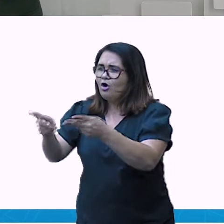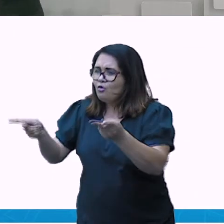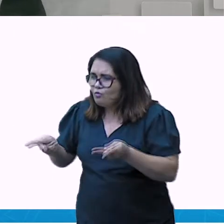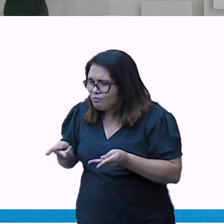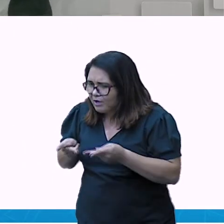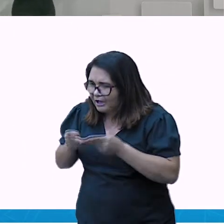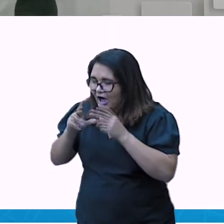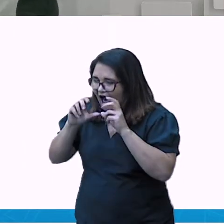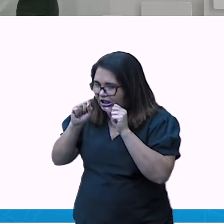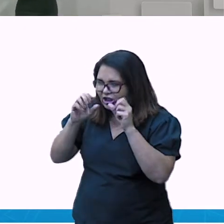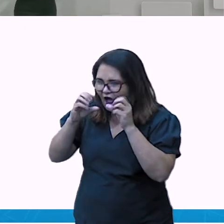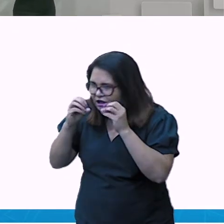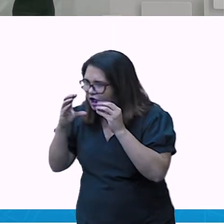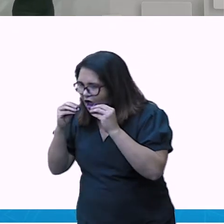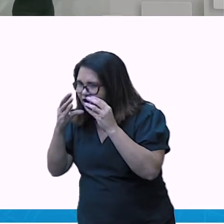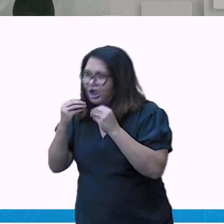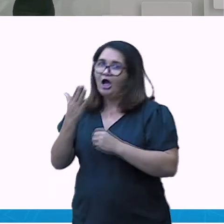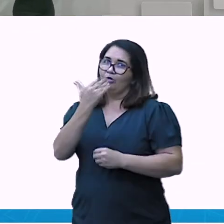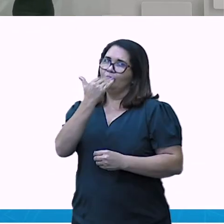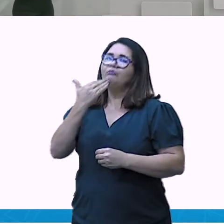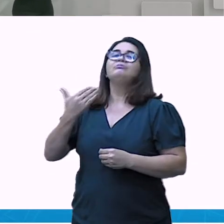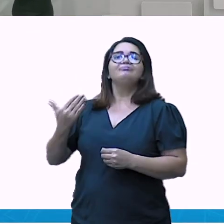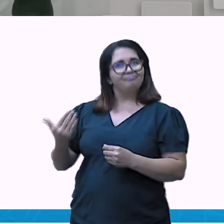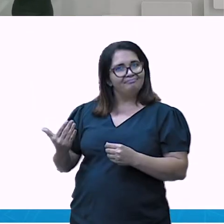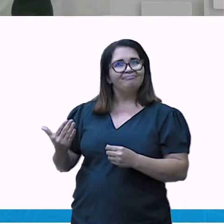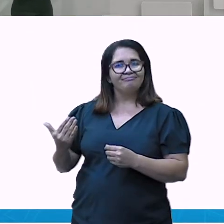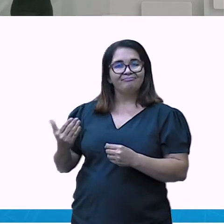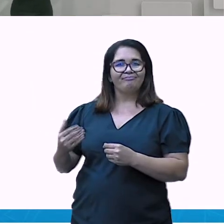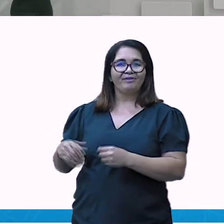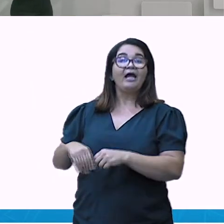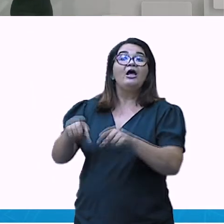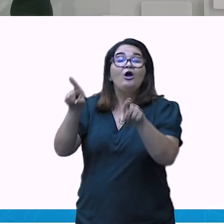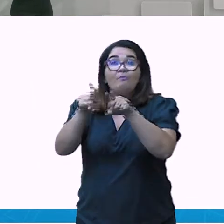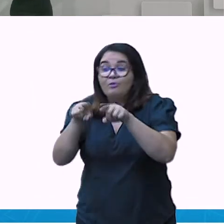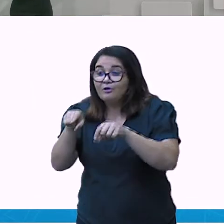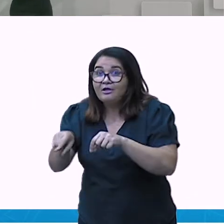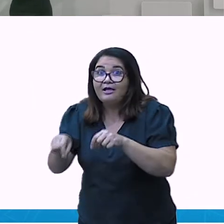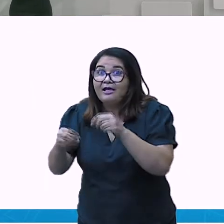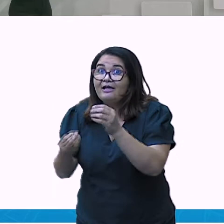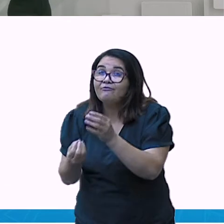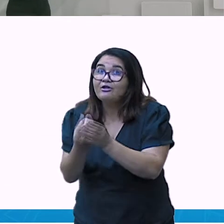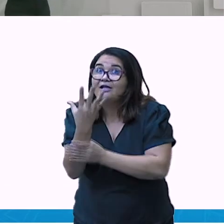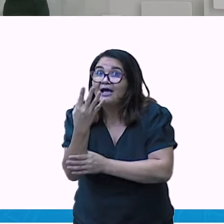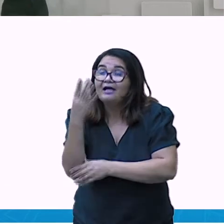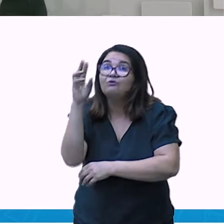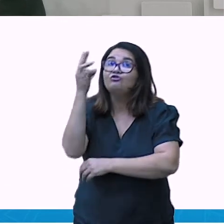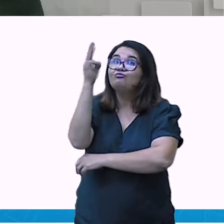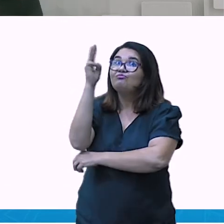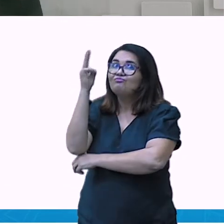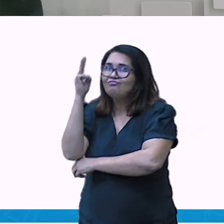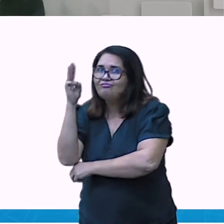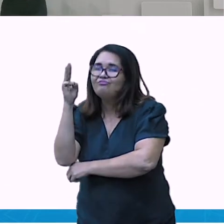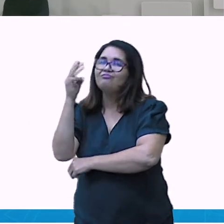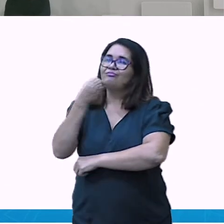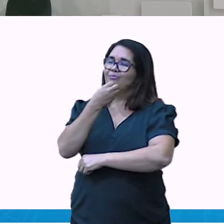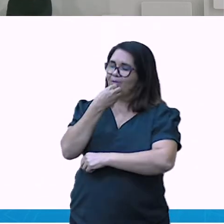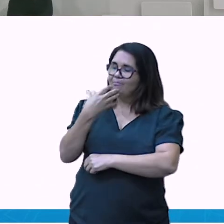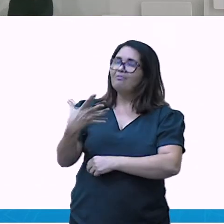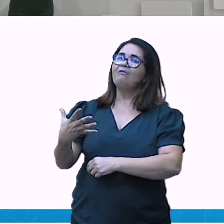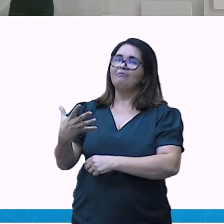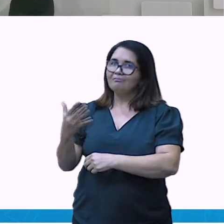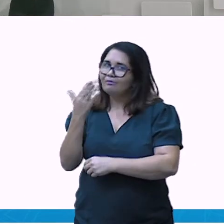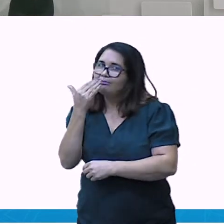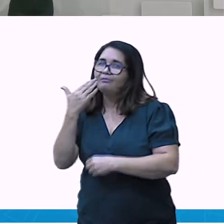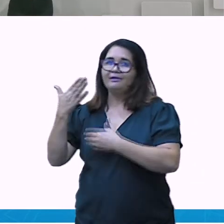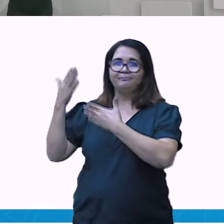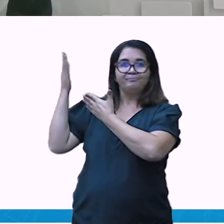à base de agar-agar. Então, você vai beber o produto e ainda você vai comer ali o copo, o objeto.